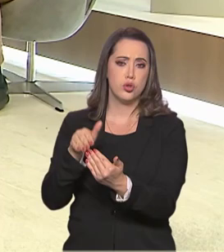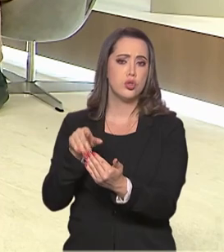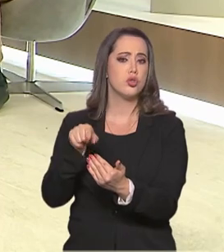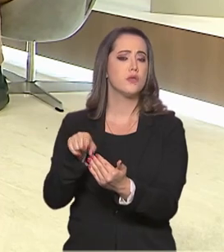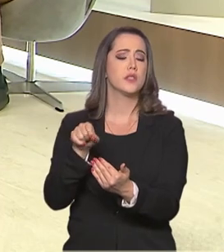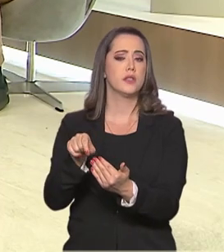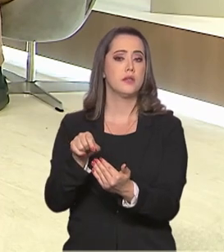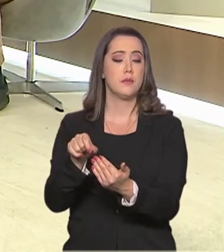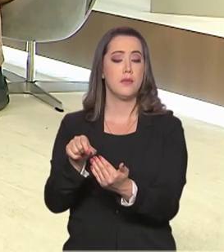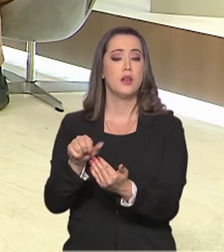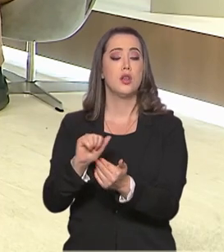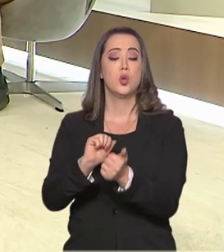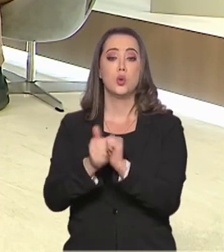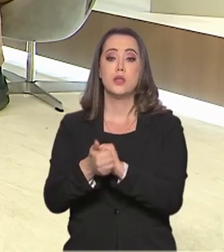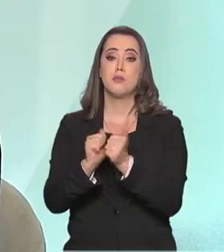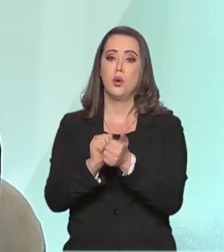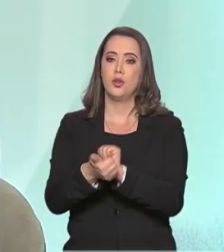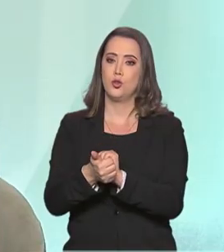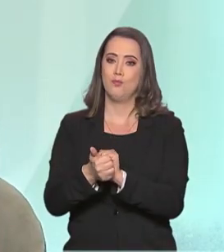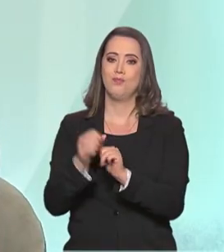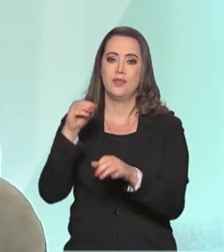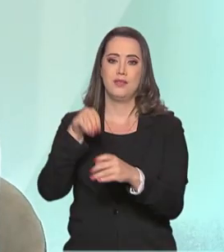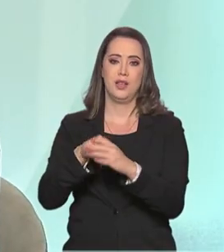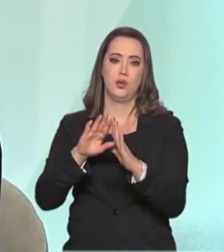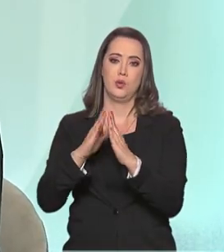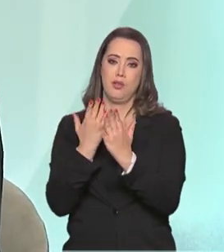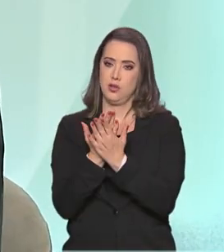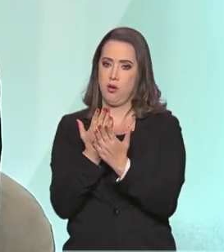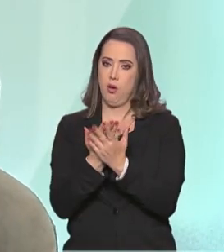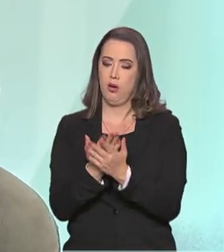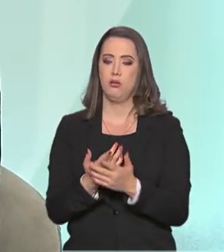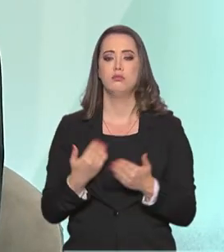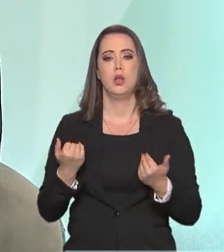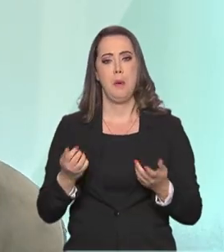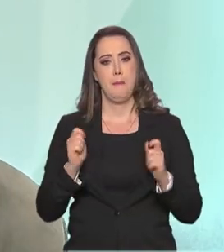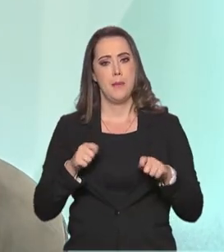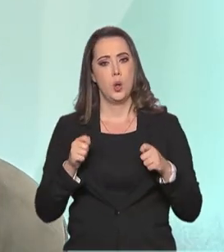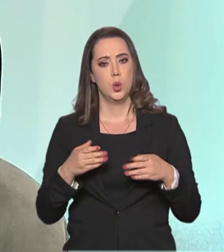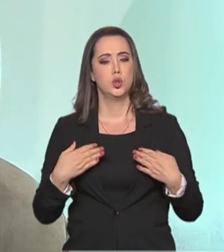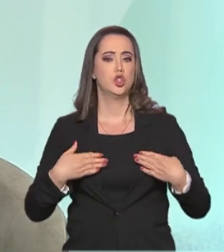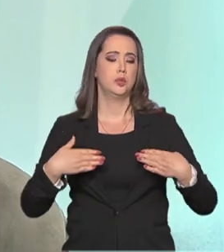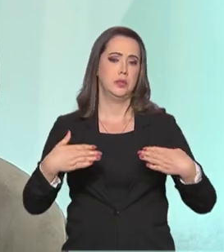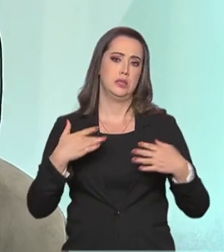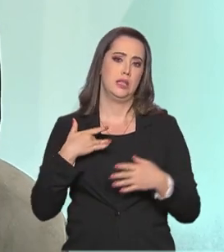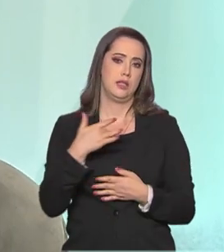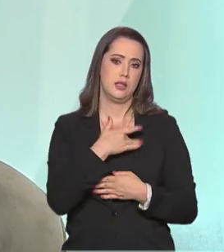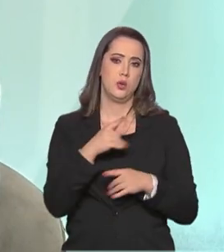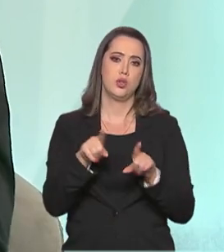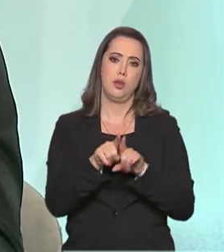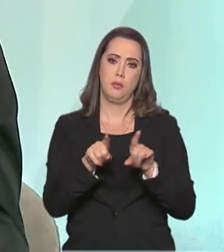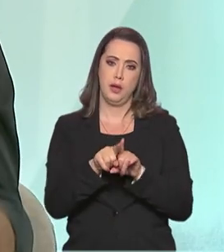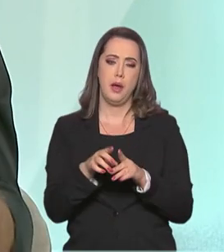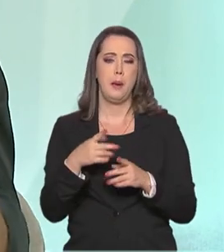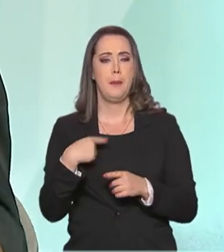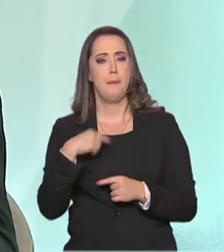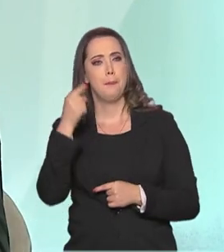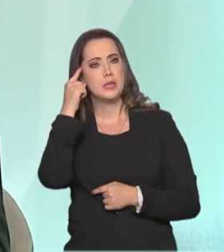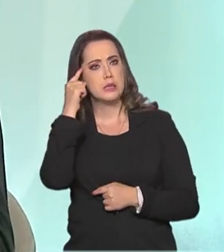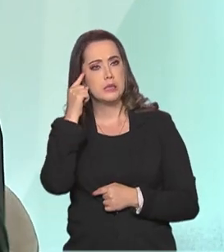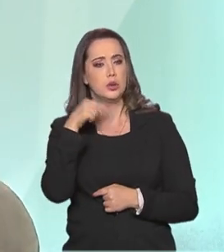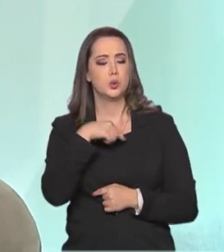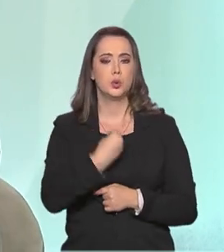desporto universitário. Parcerias maiores com o Ministério da Saúde que visa o bem-estar e também